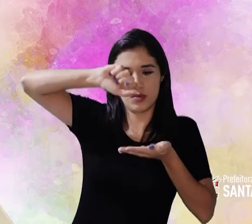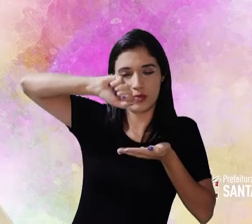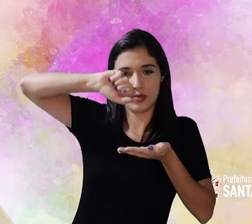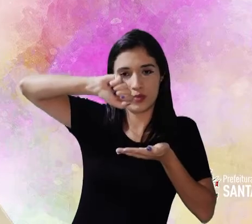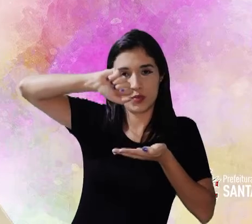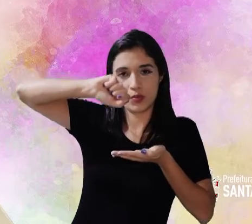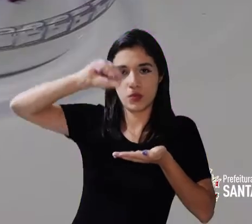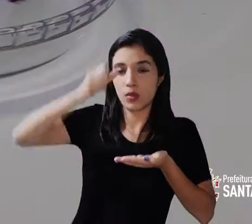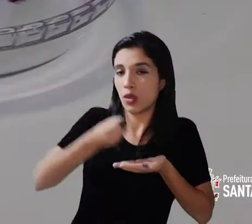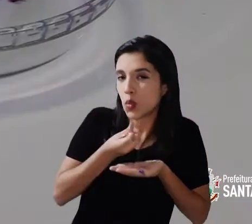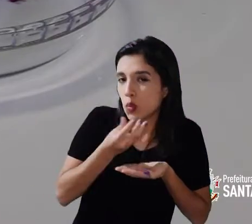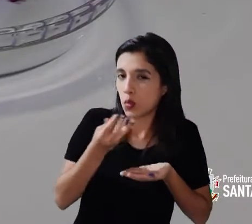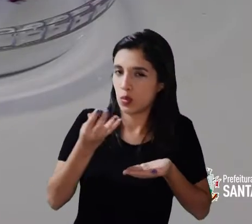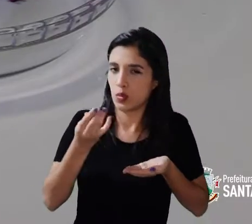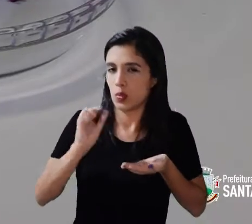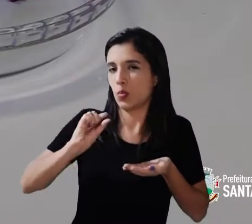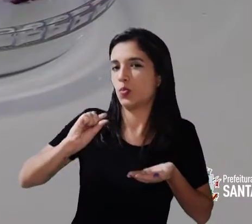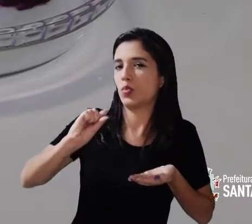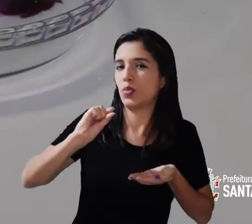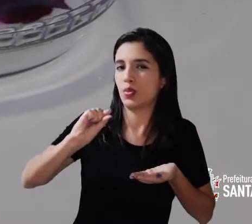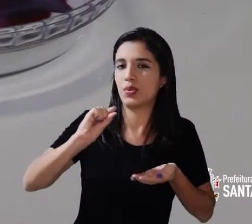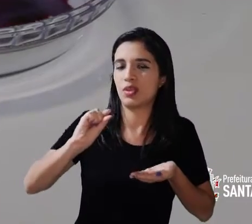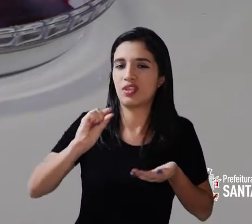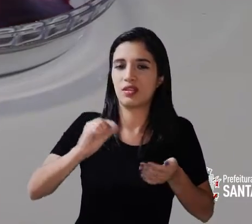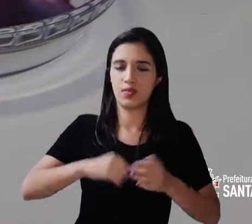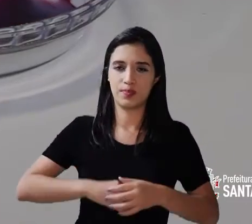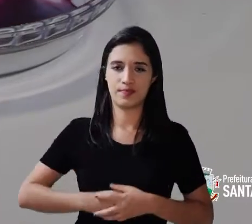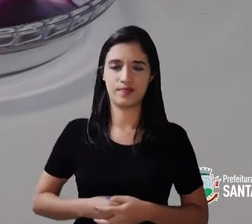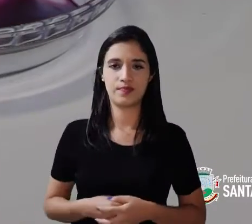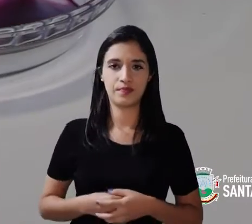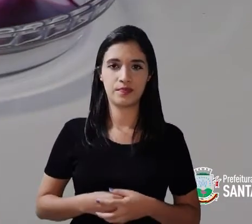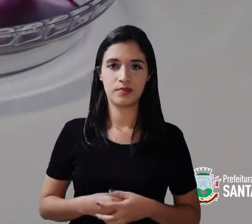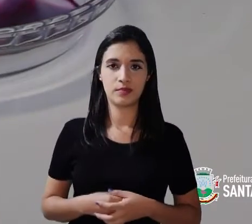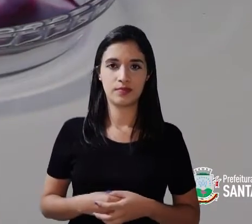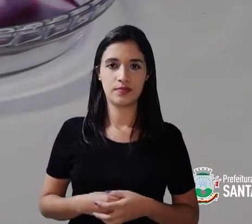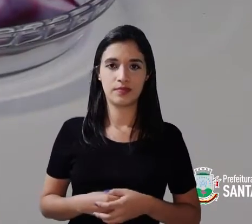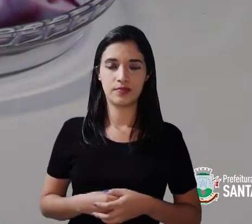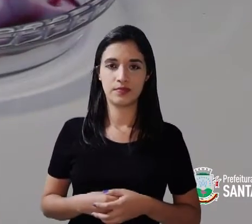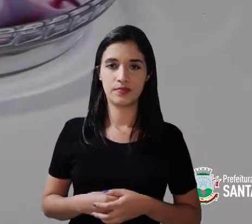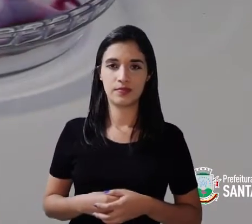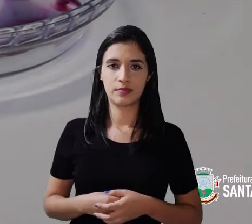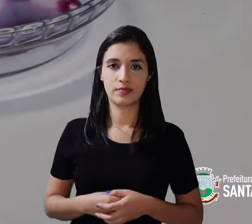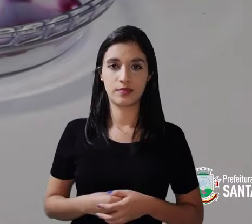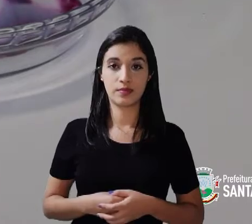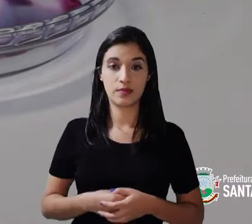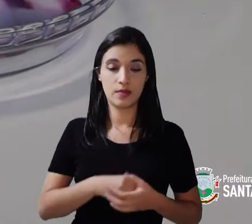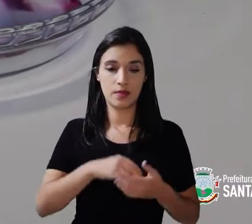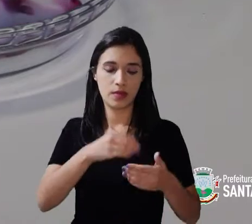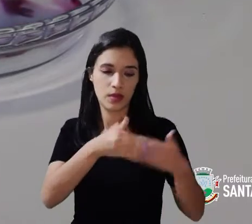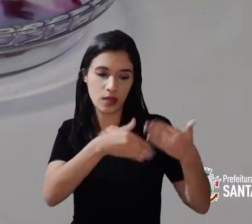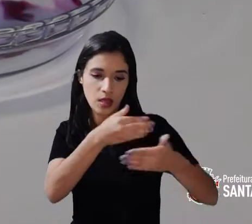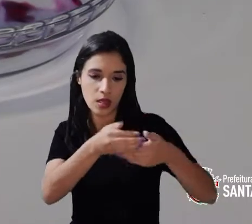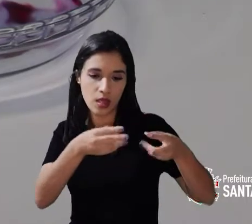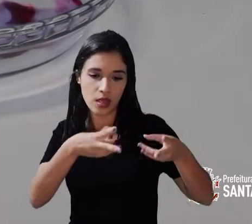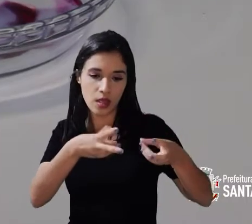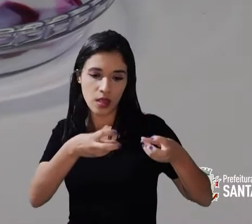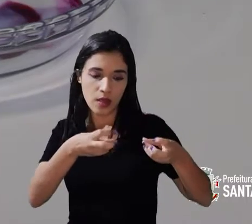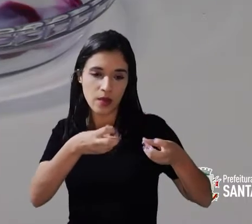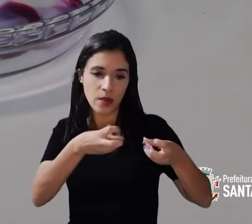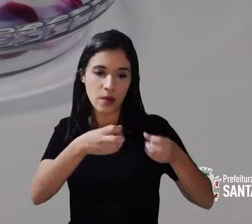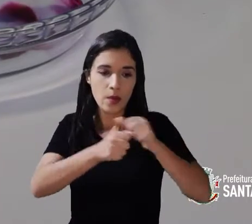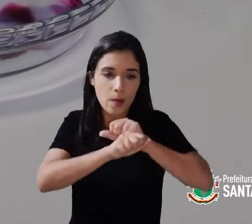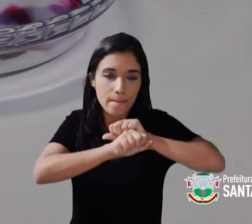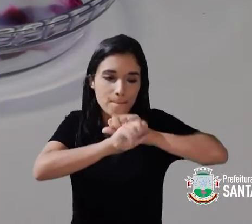líquido para começar a perceber a explosão